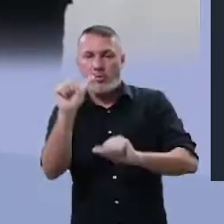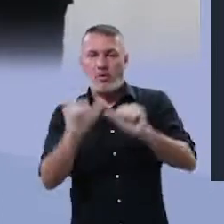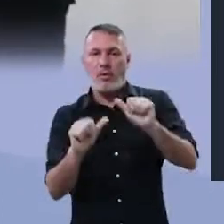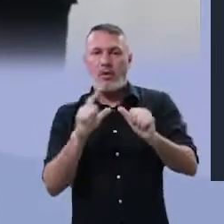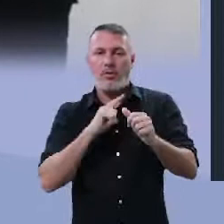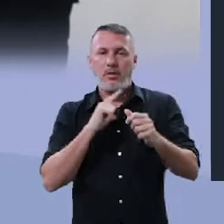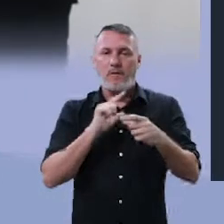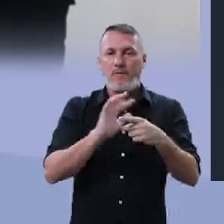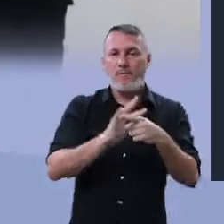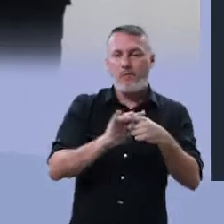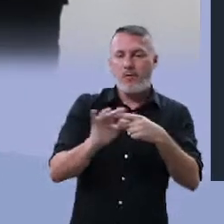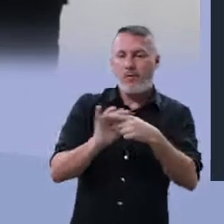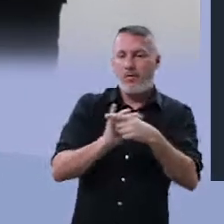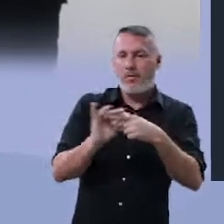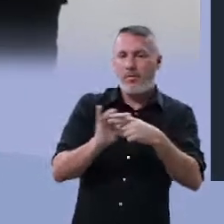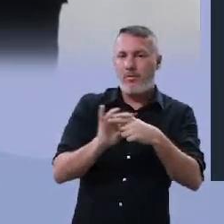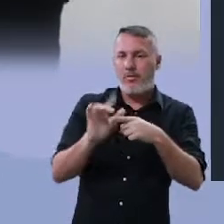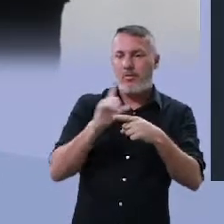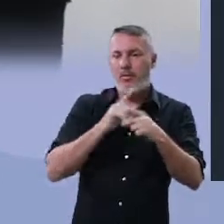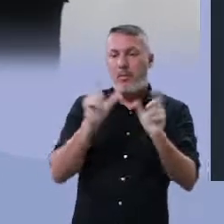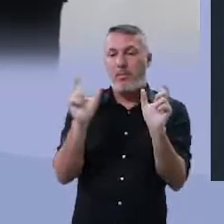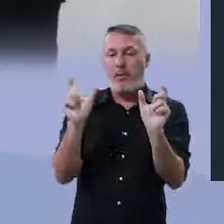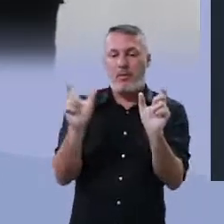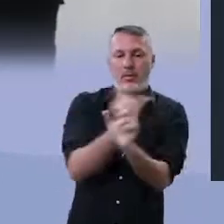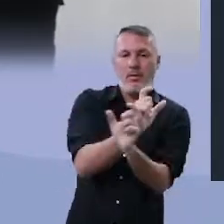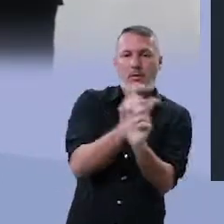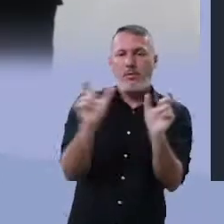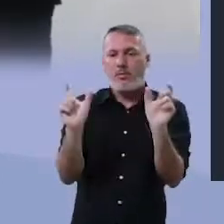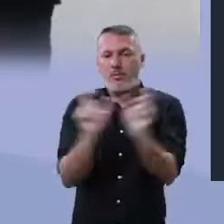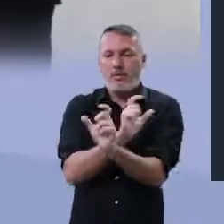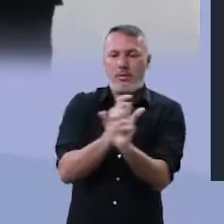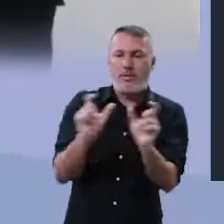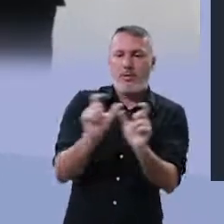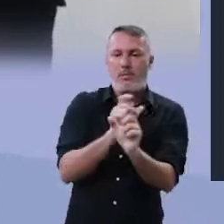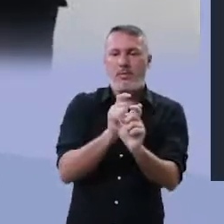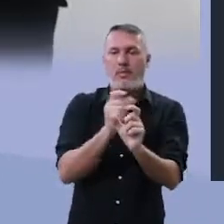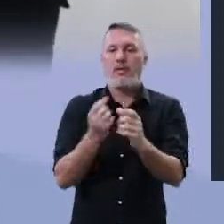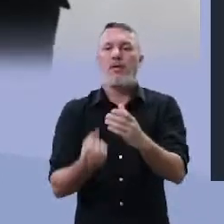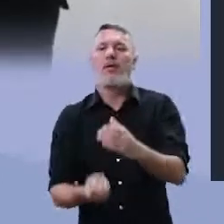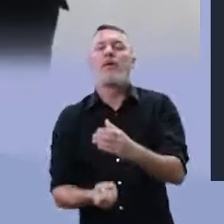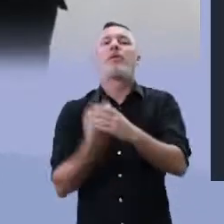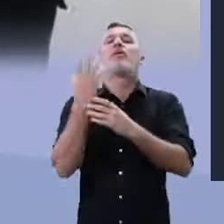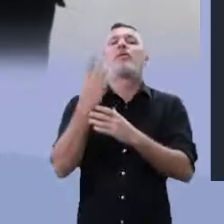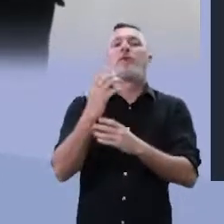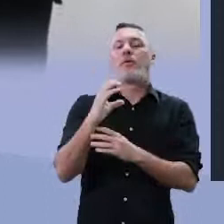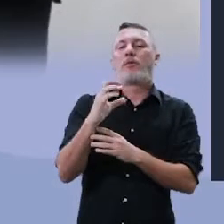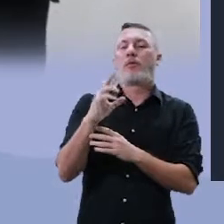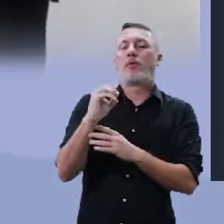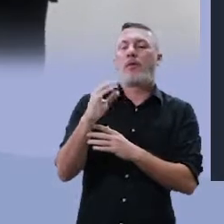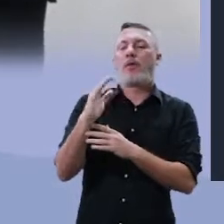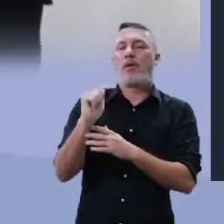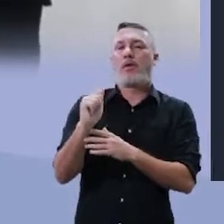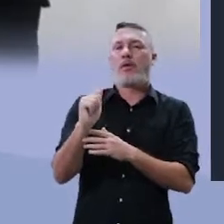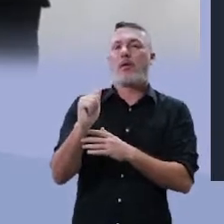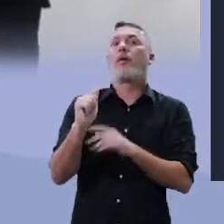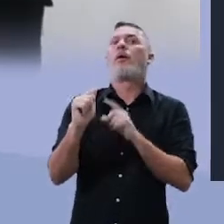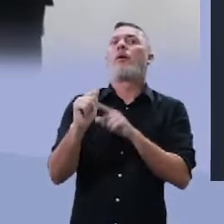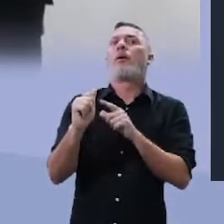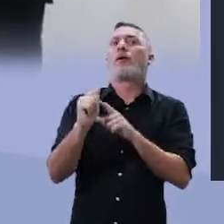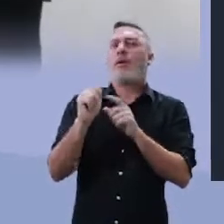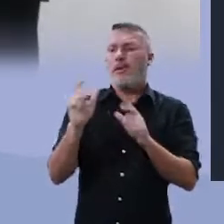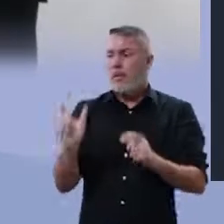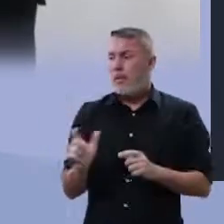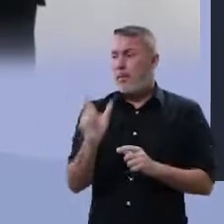dos fonemas, por meio da alteração das palavras, ele vai criar o termo cloaca. No momento que ele